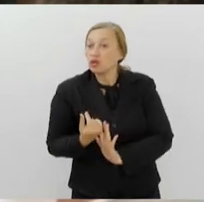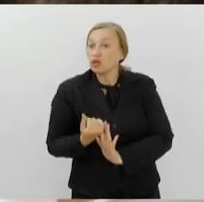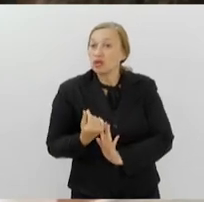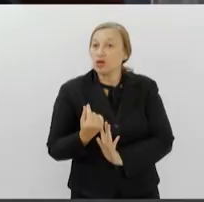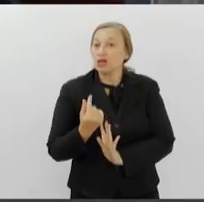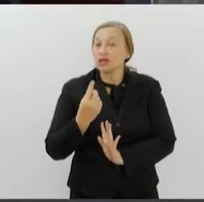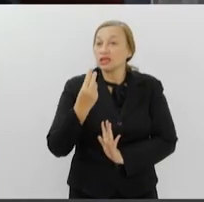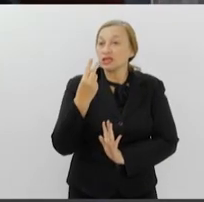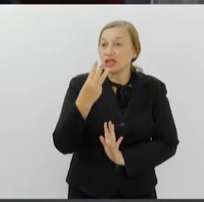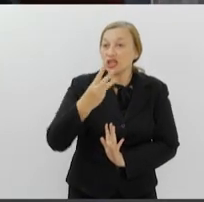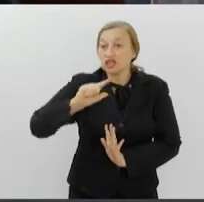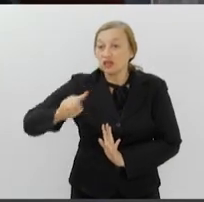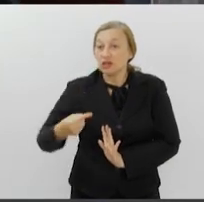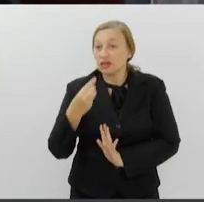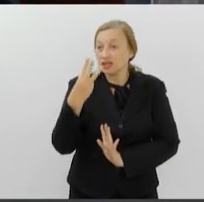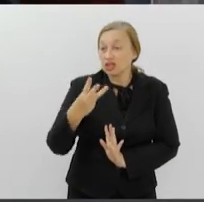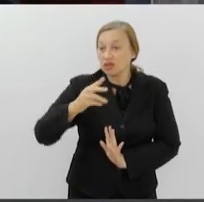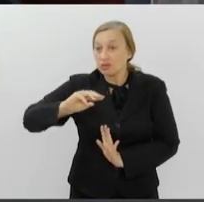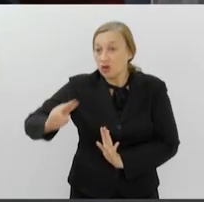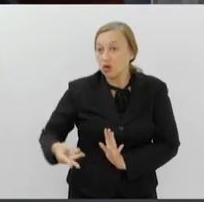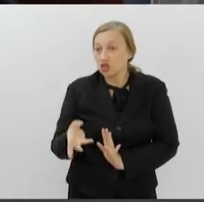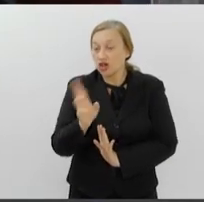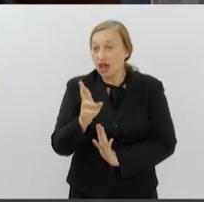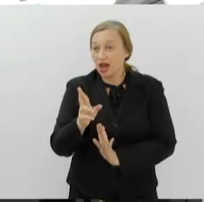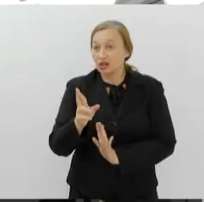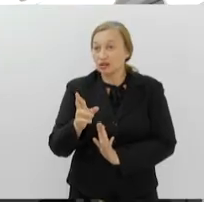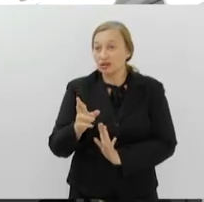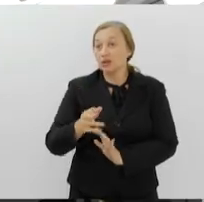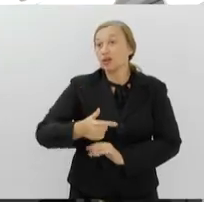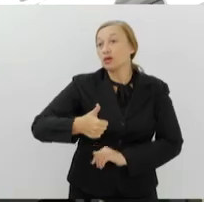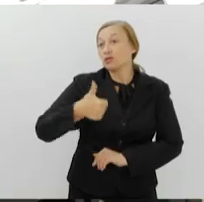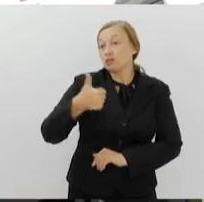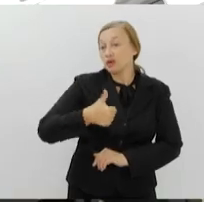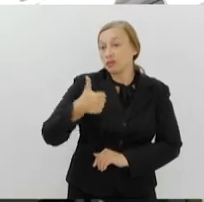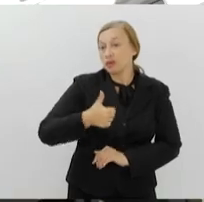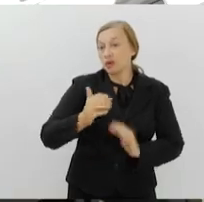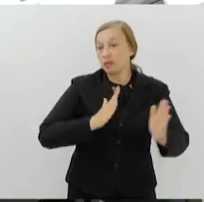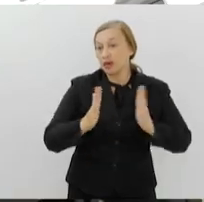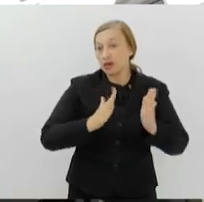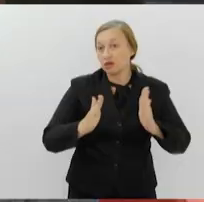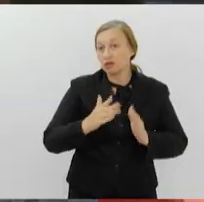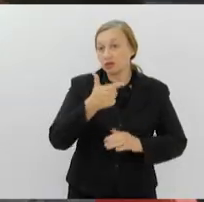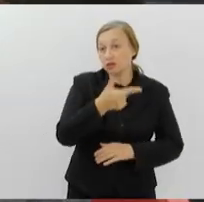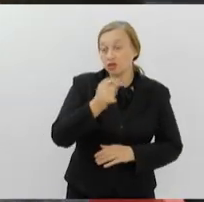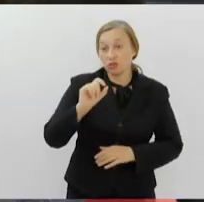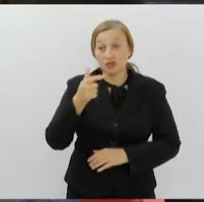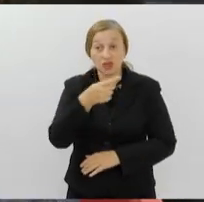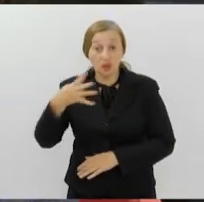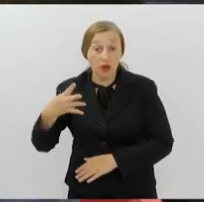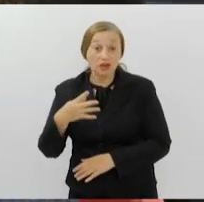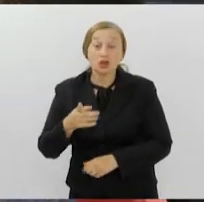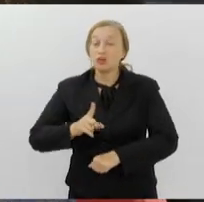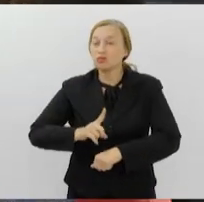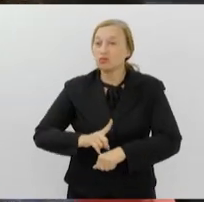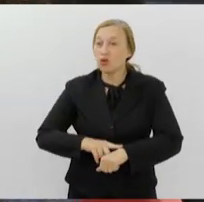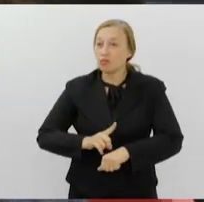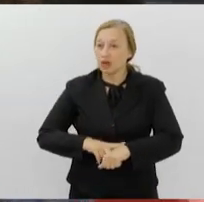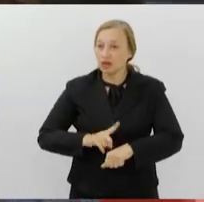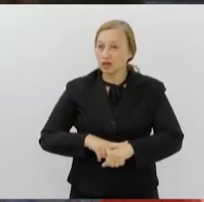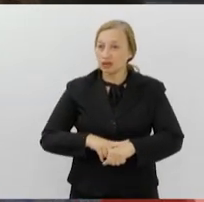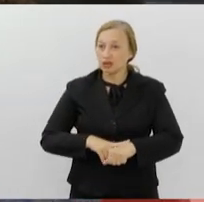reais das empresas de planos de saúde apenas no primeiro trimestre de 2024. No momento, a gente chama que ela